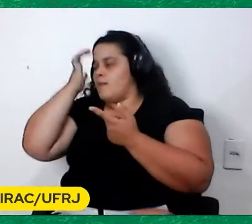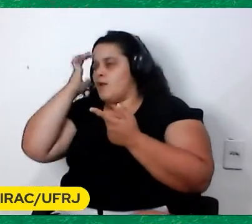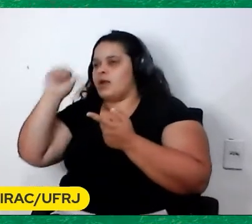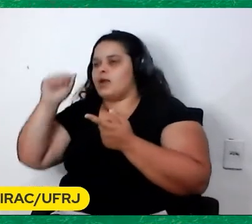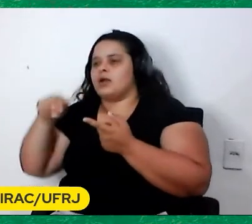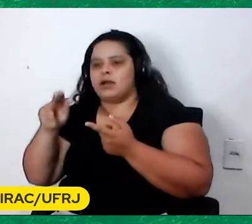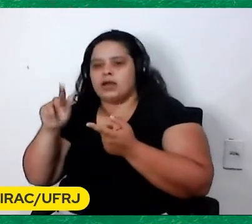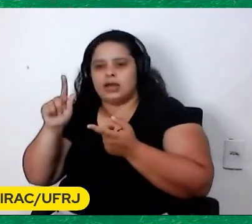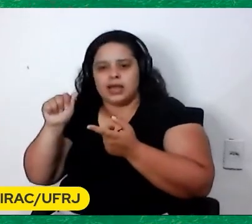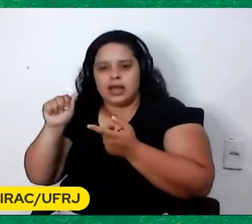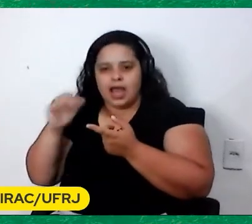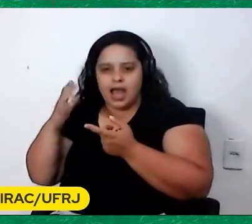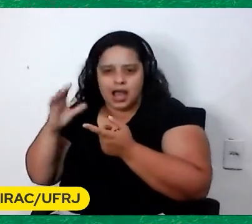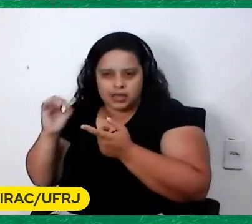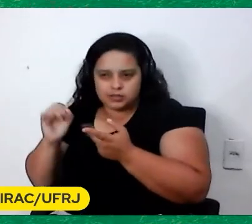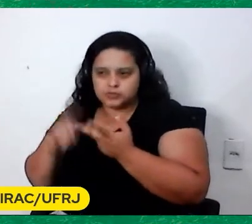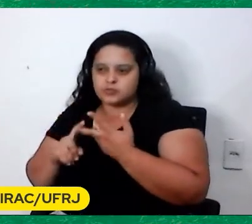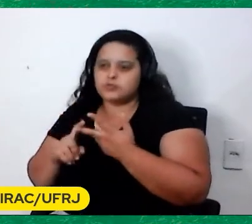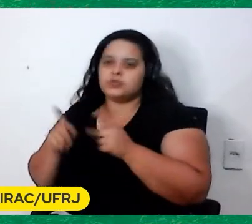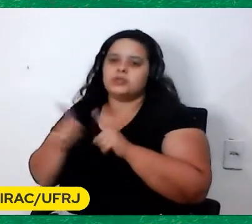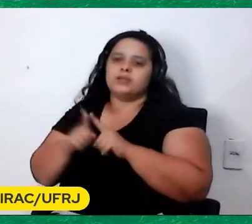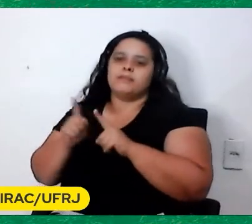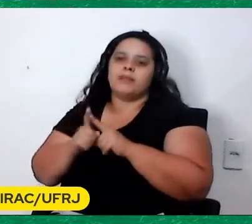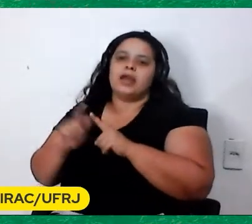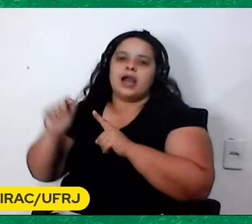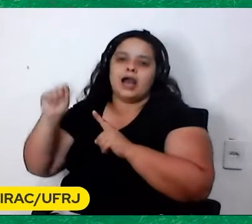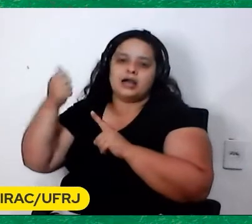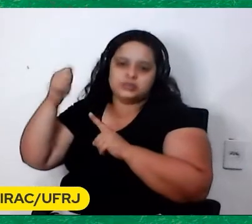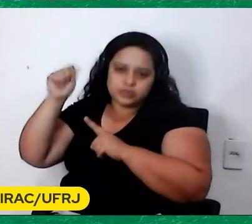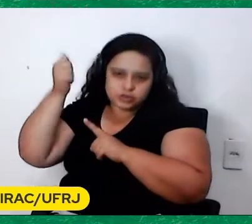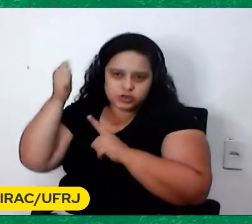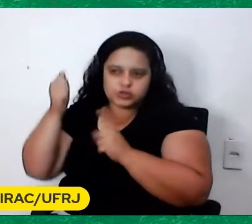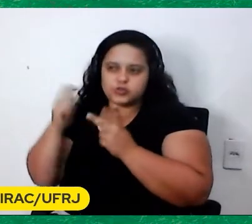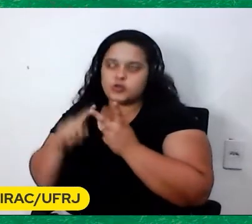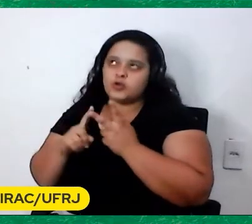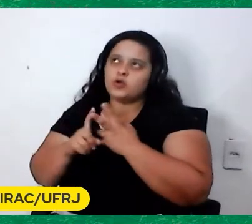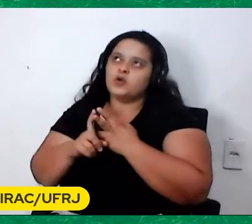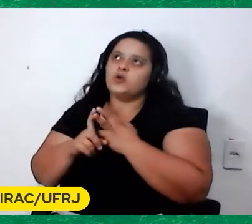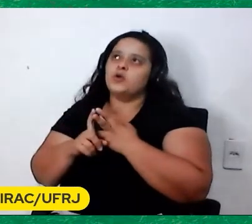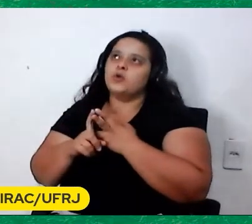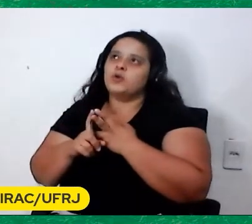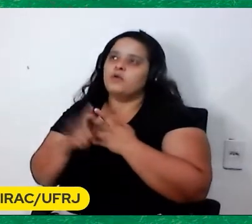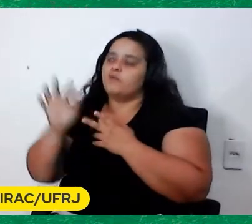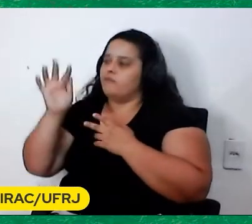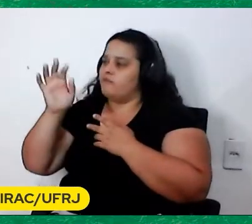Manuel Horácio Jiménez Que era um argentino Que veio cacar com o Birre Com o Fernando Birre